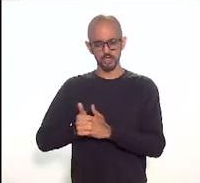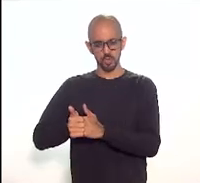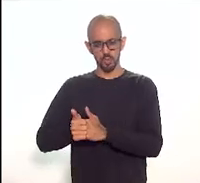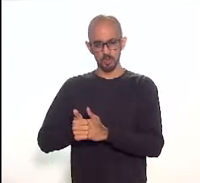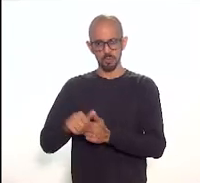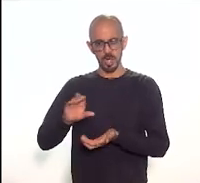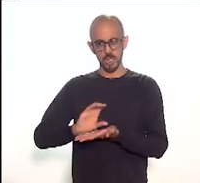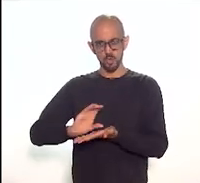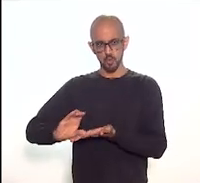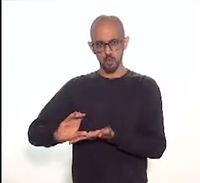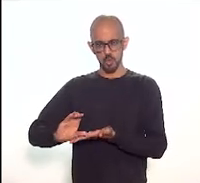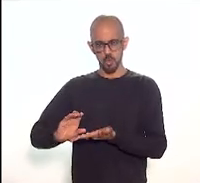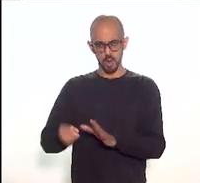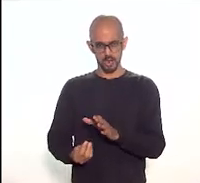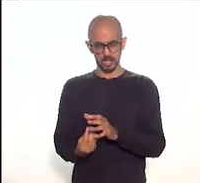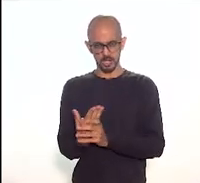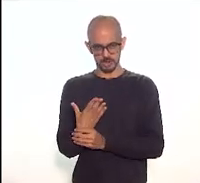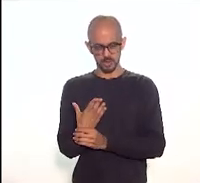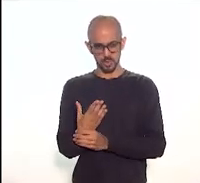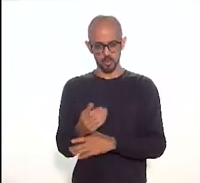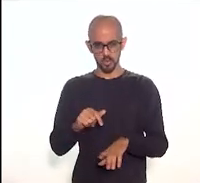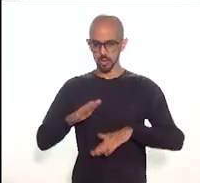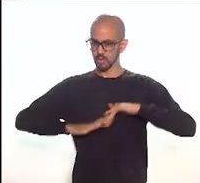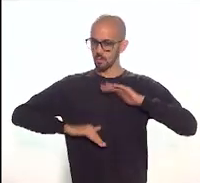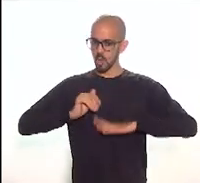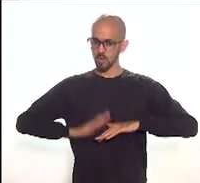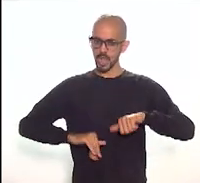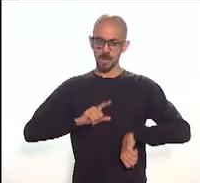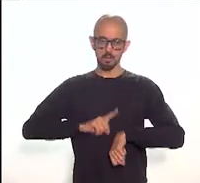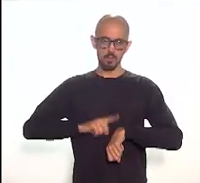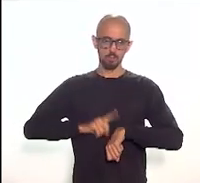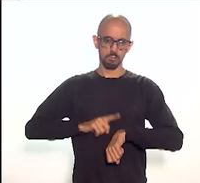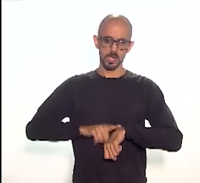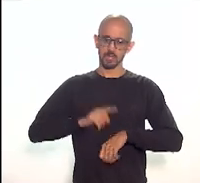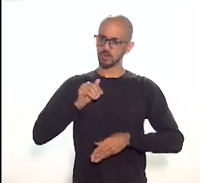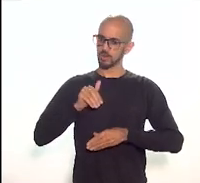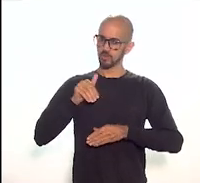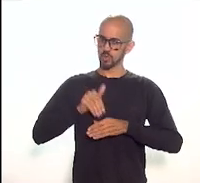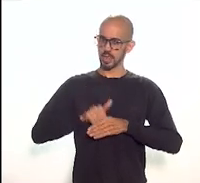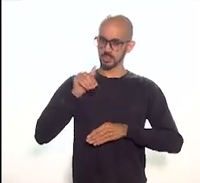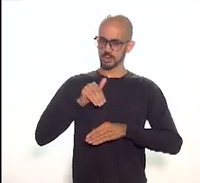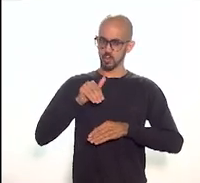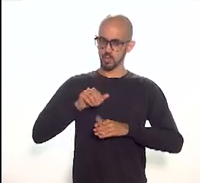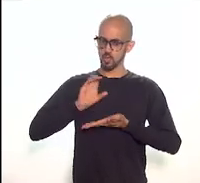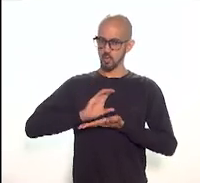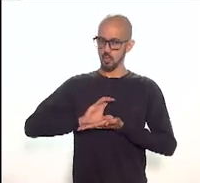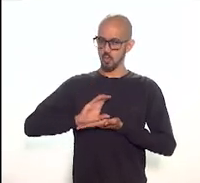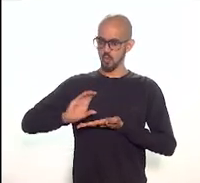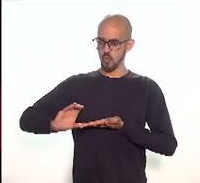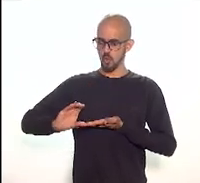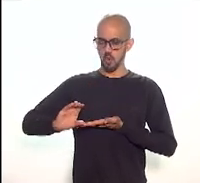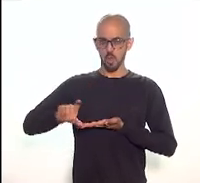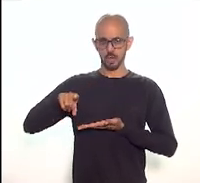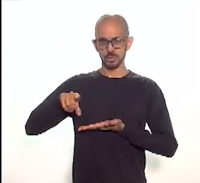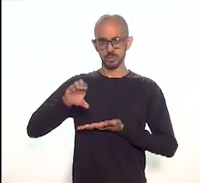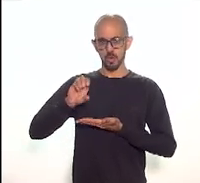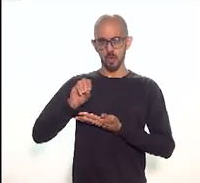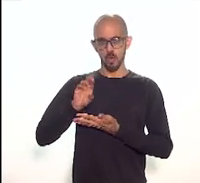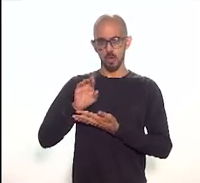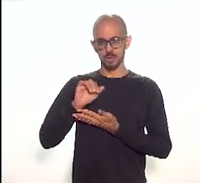nossas instituições. Em qualquer momento da votação do orçamento anual das diferentes